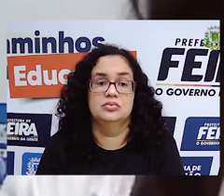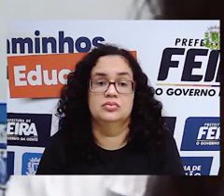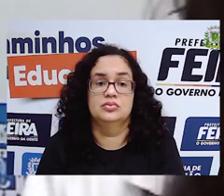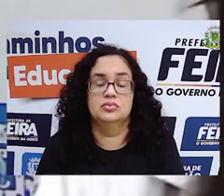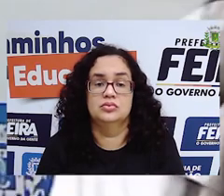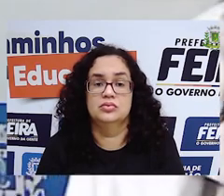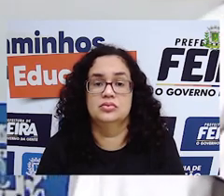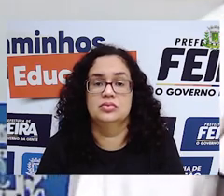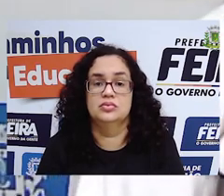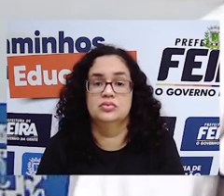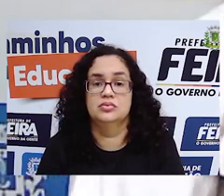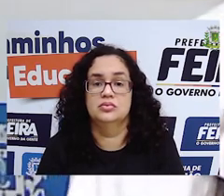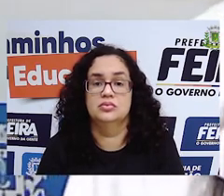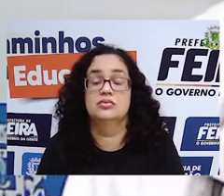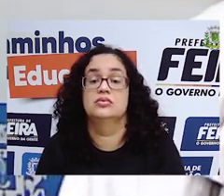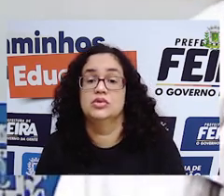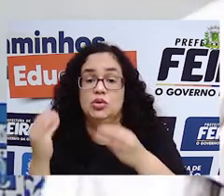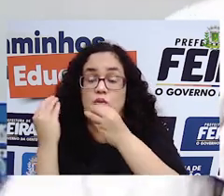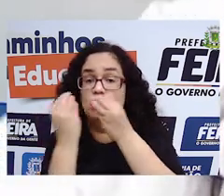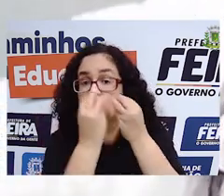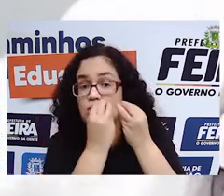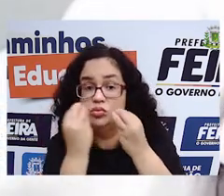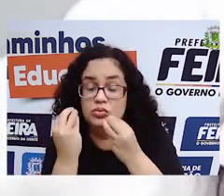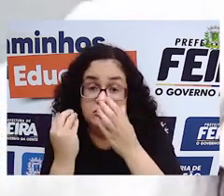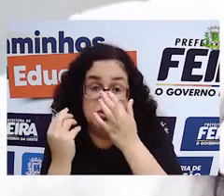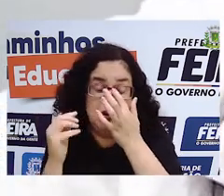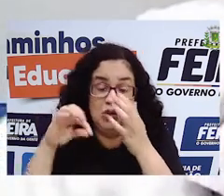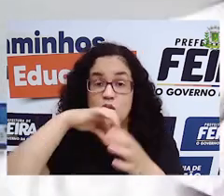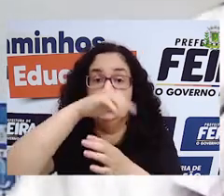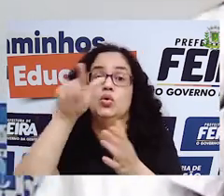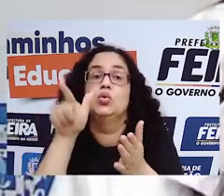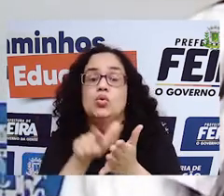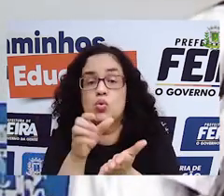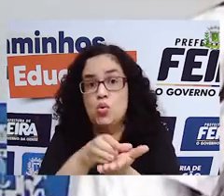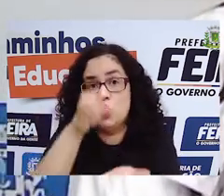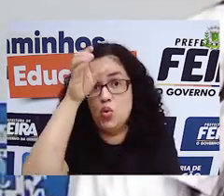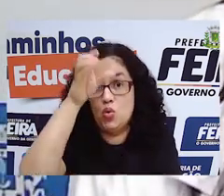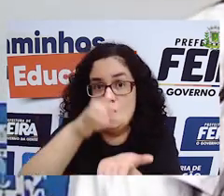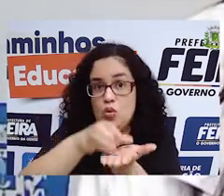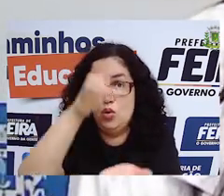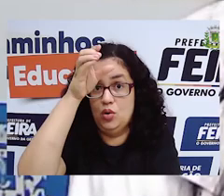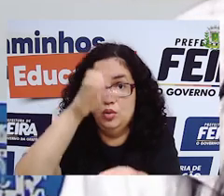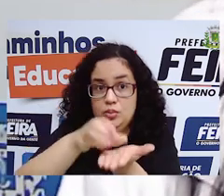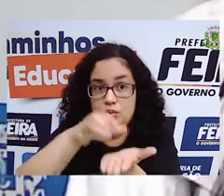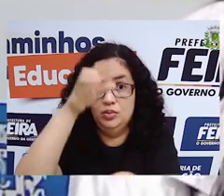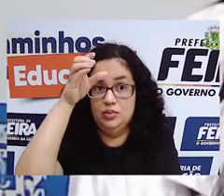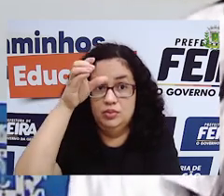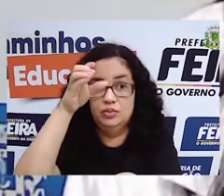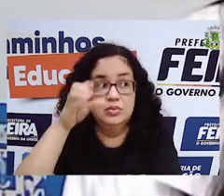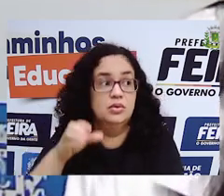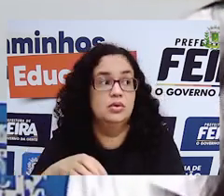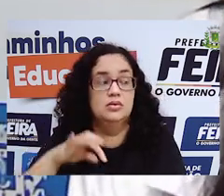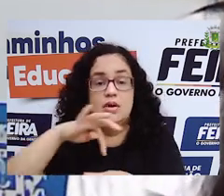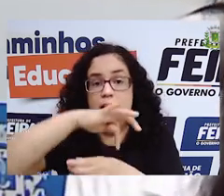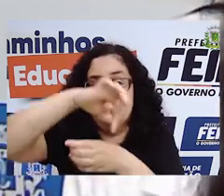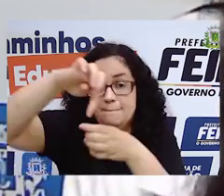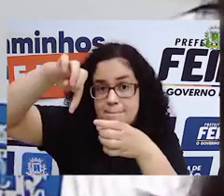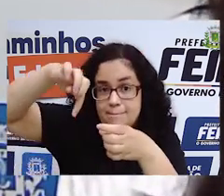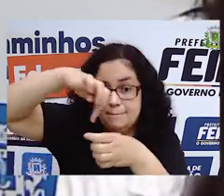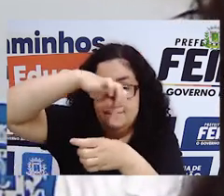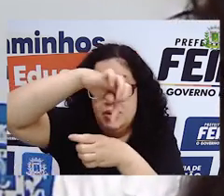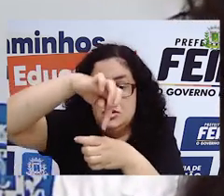Estou colocando aqui o guardanapo na borda do copo. E aí eu vou prender, né, com